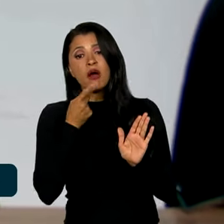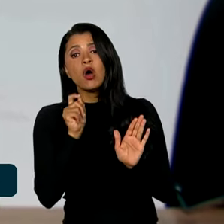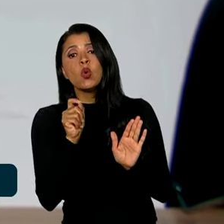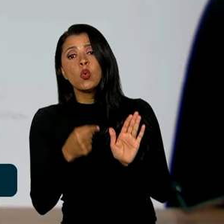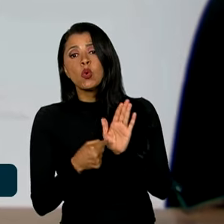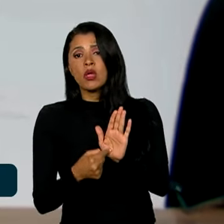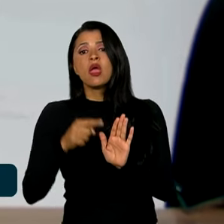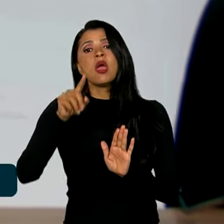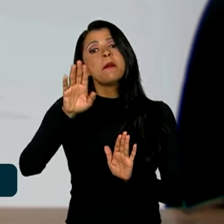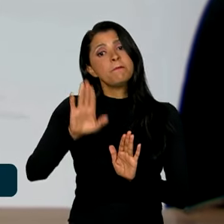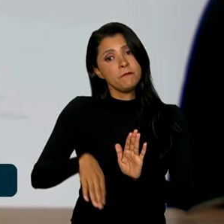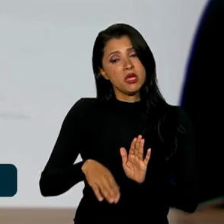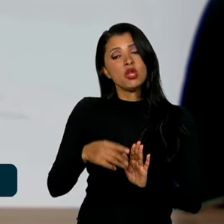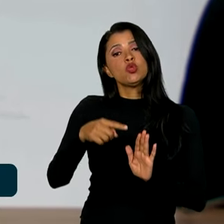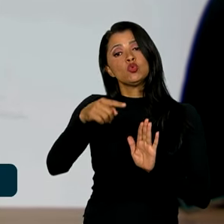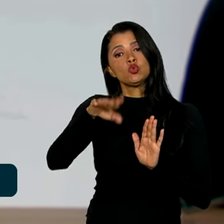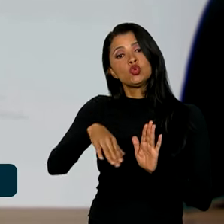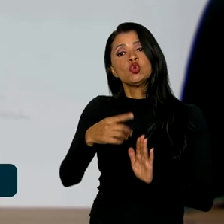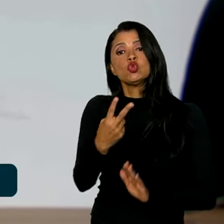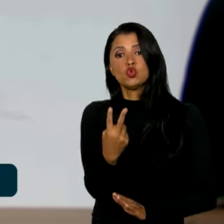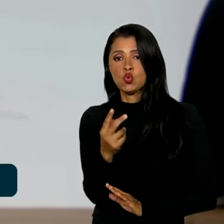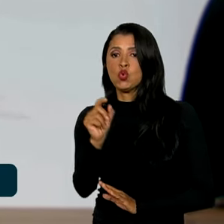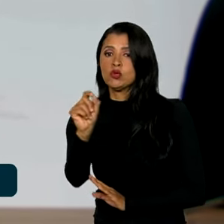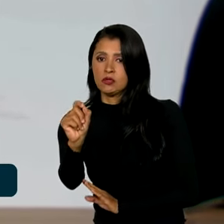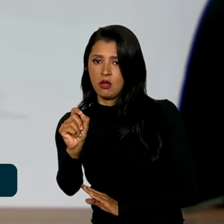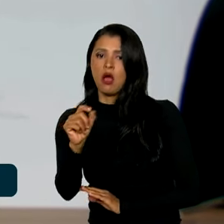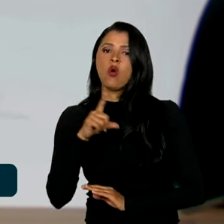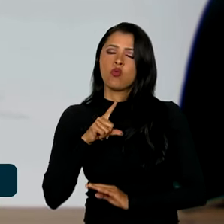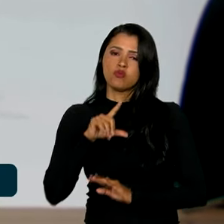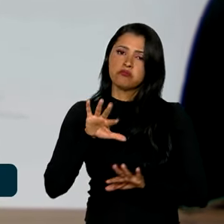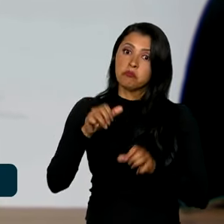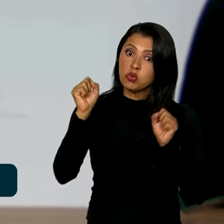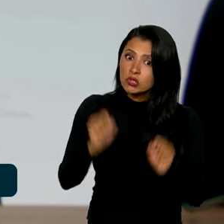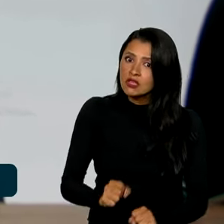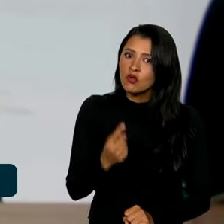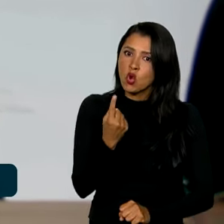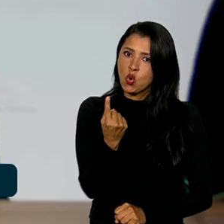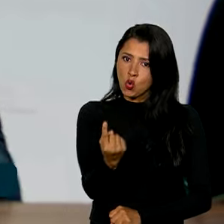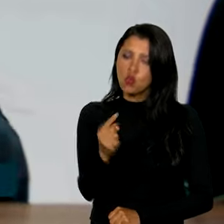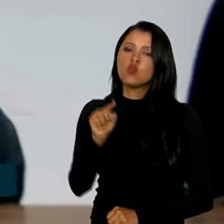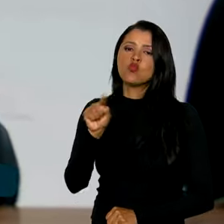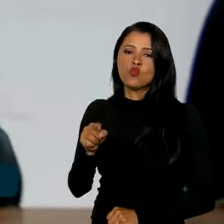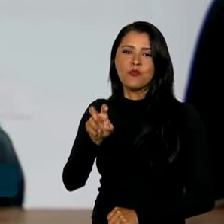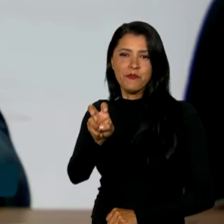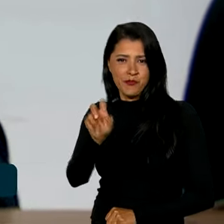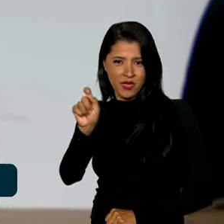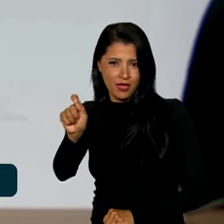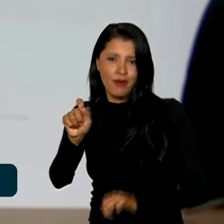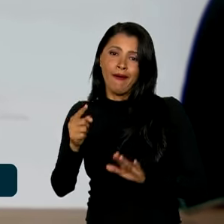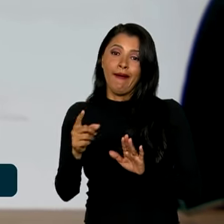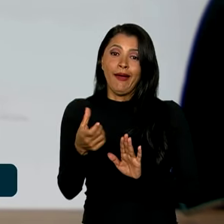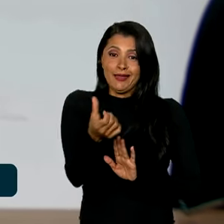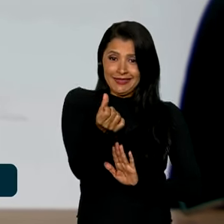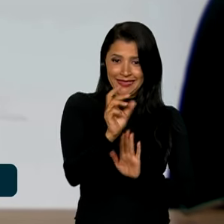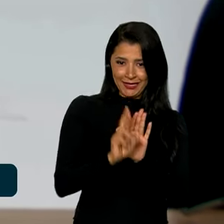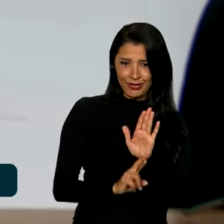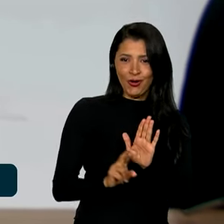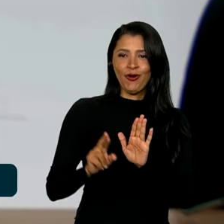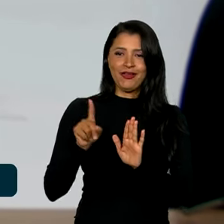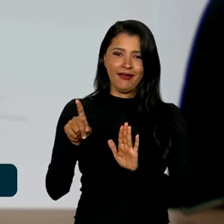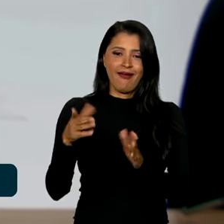menos de dois graus, se possível, um e meio. Então, mas depois do sexto, e já desde Glasgow, há